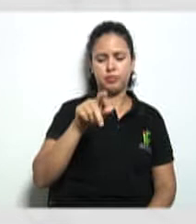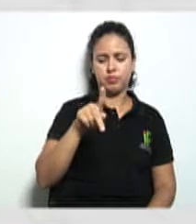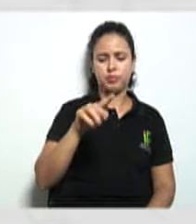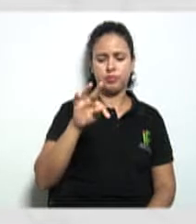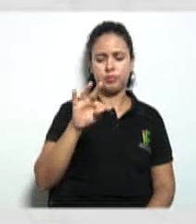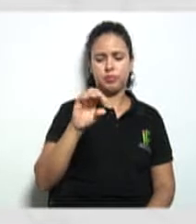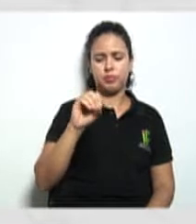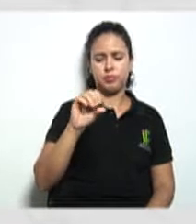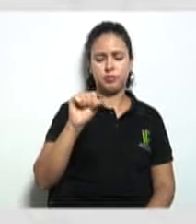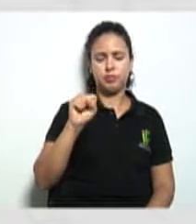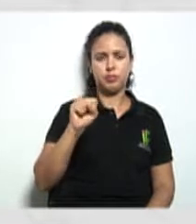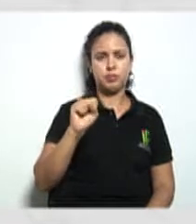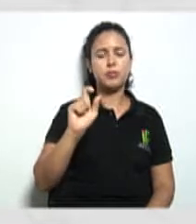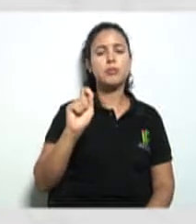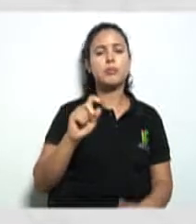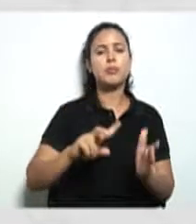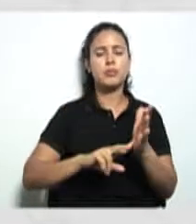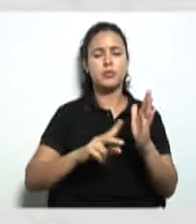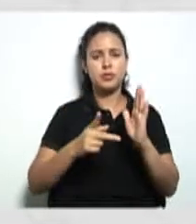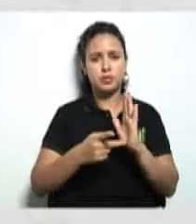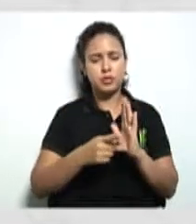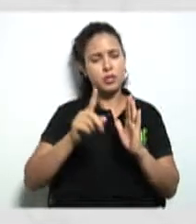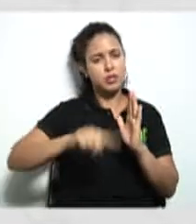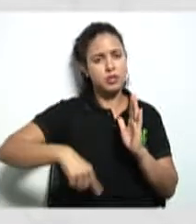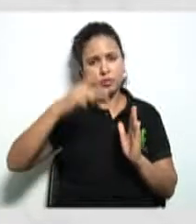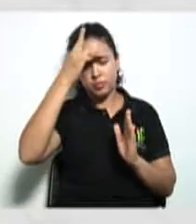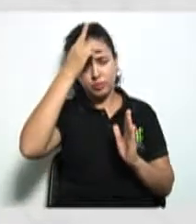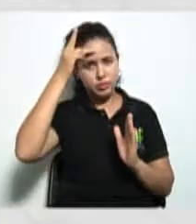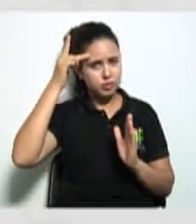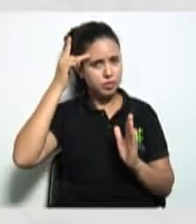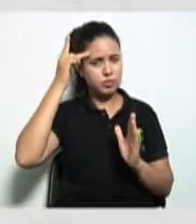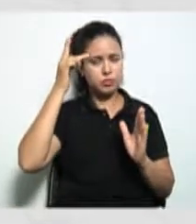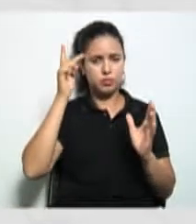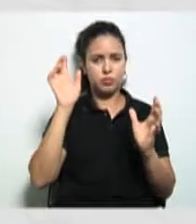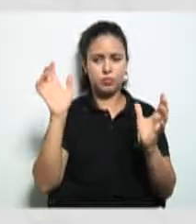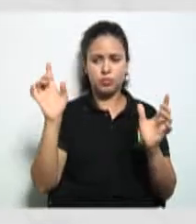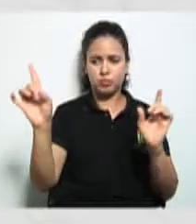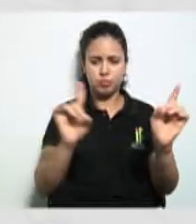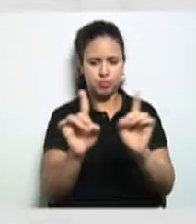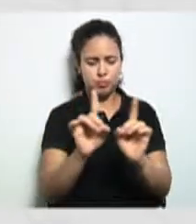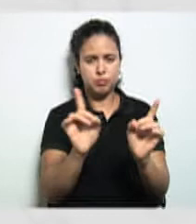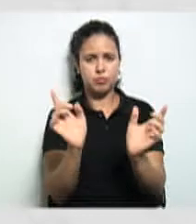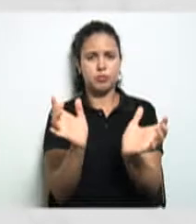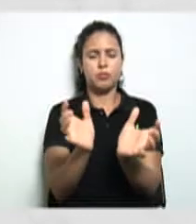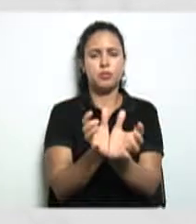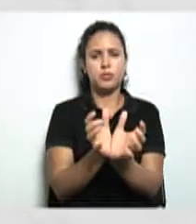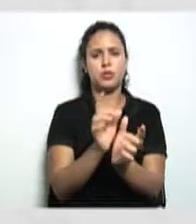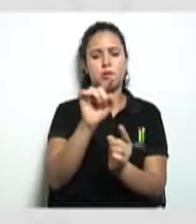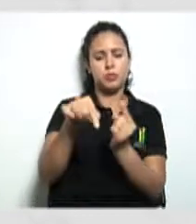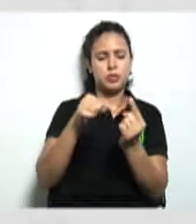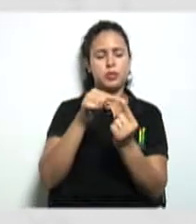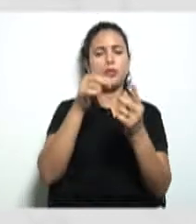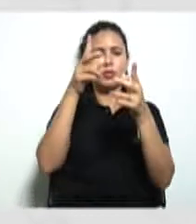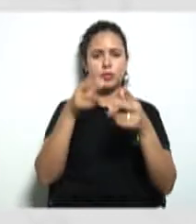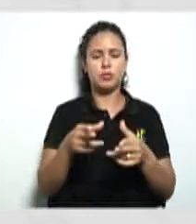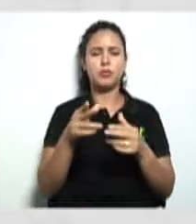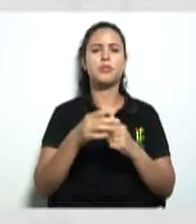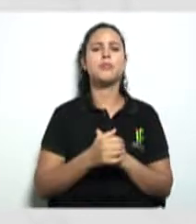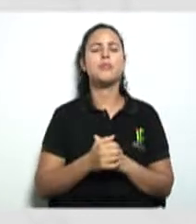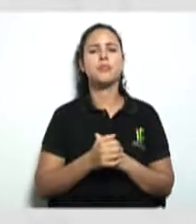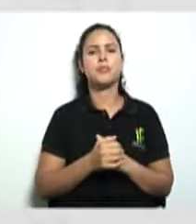Seria, são aquelas pessoas que têm o mesmo objetivo, que desenvolvem a mesma atividade. Vamos citar um exemplo aqui.